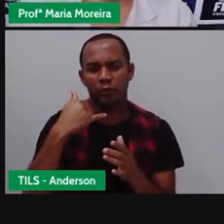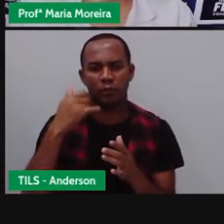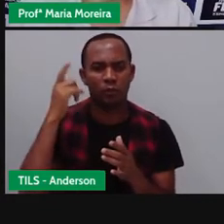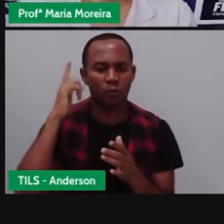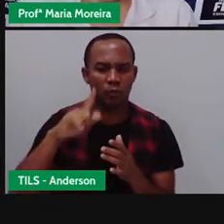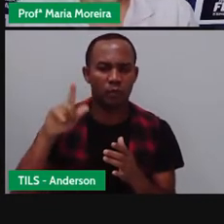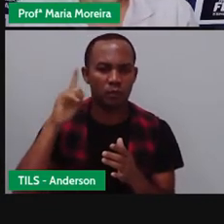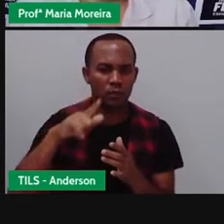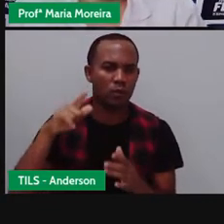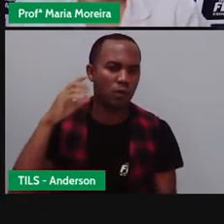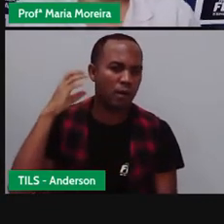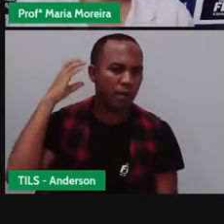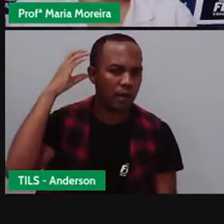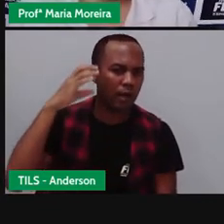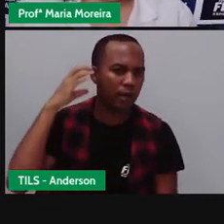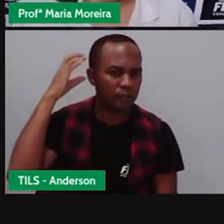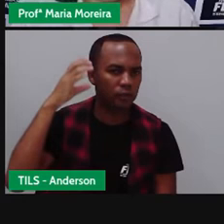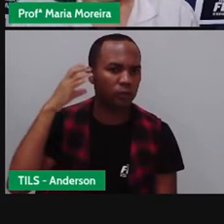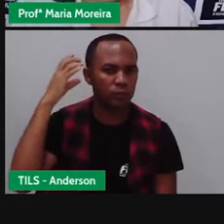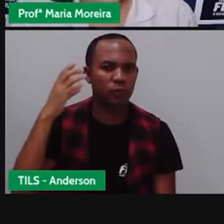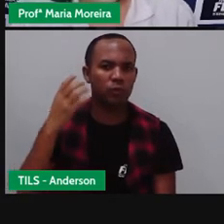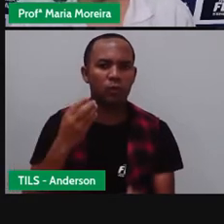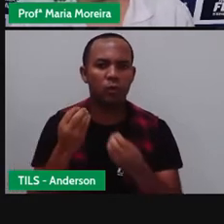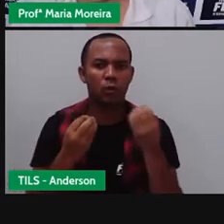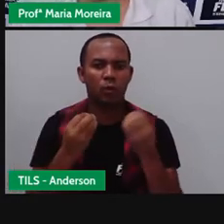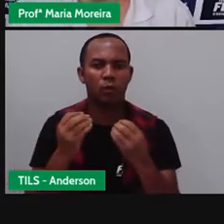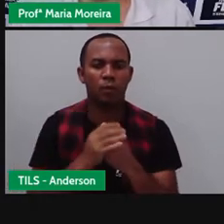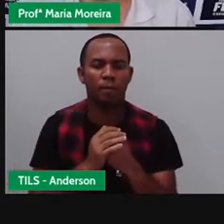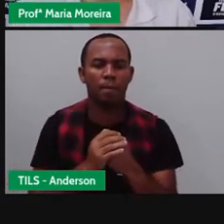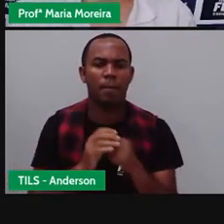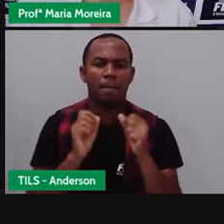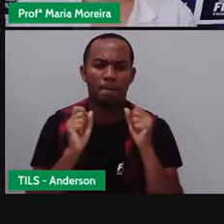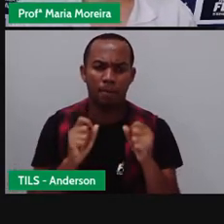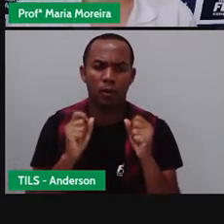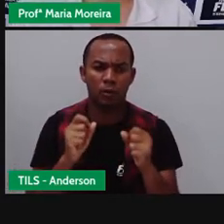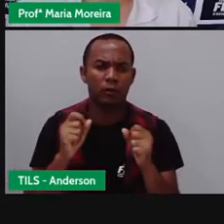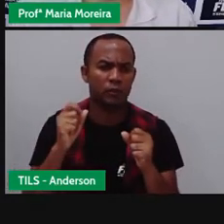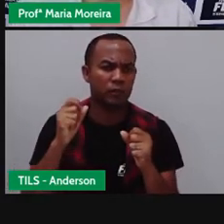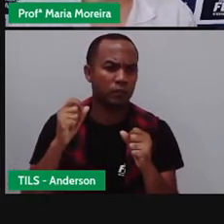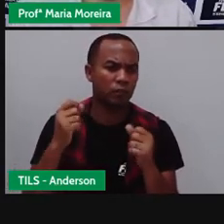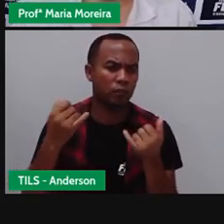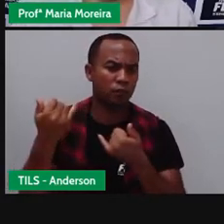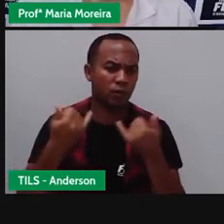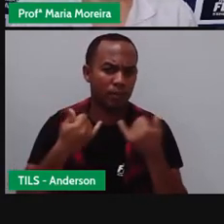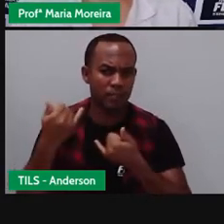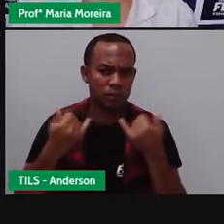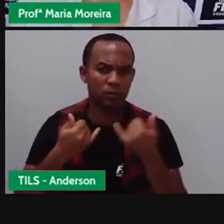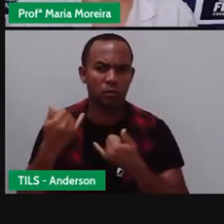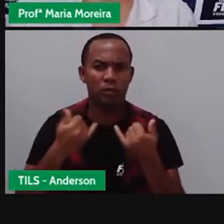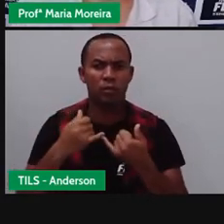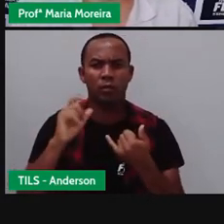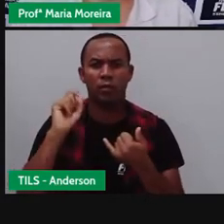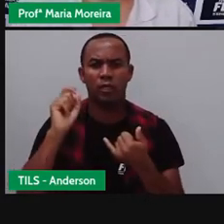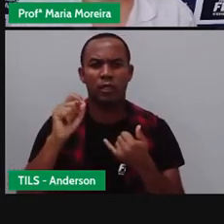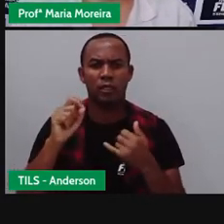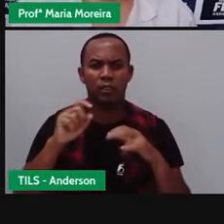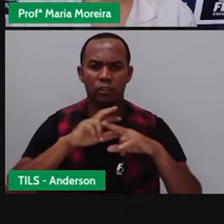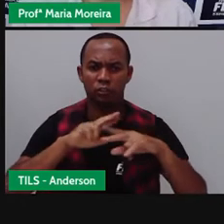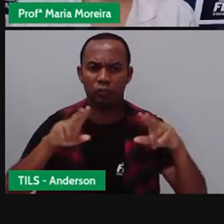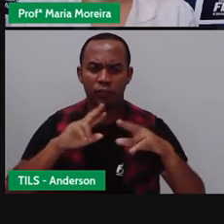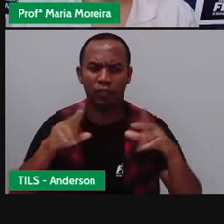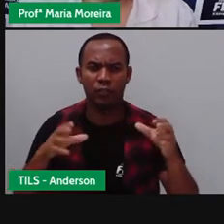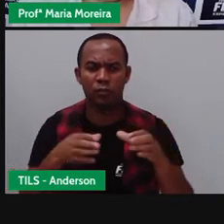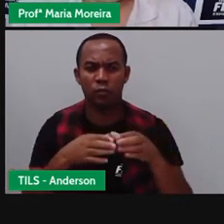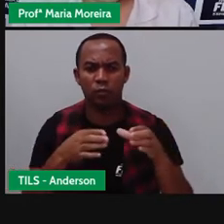rádio, a rádio, a rádio transmissão. O rádio permitiu a transmissão de informação para várias pessoas